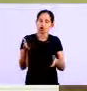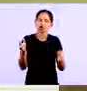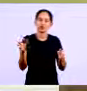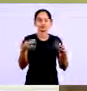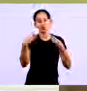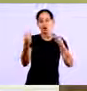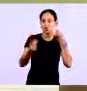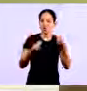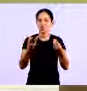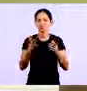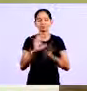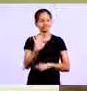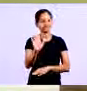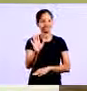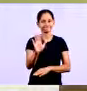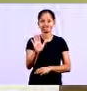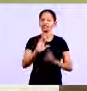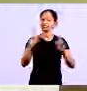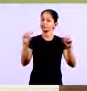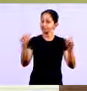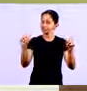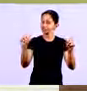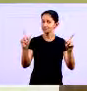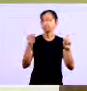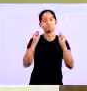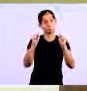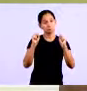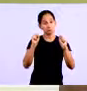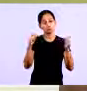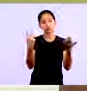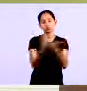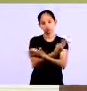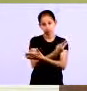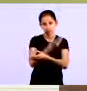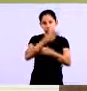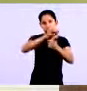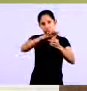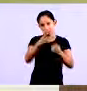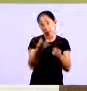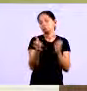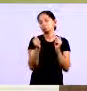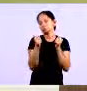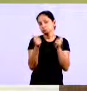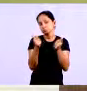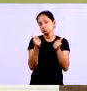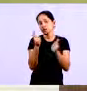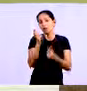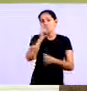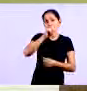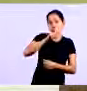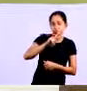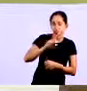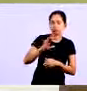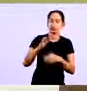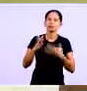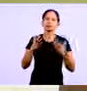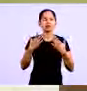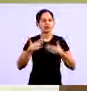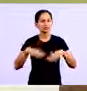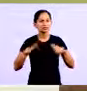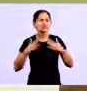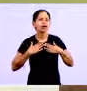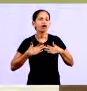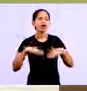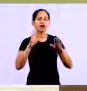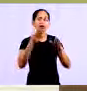deveria ter A venda E o estoque E aí pode acontecer Você pode ter Na primeiro momento Um erro de quantitativo Mas quando você já tem Um